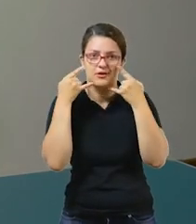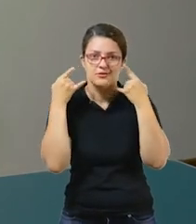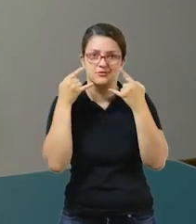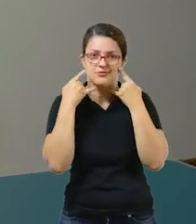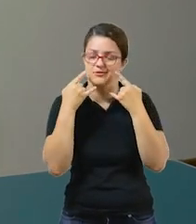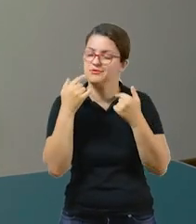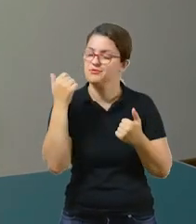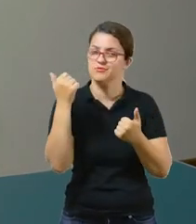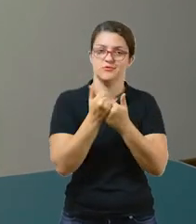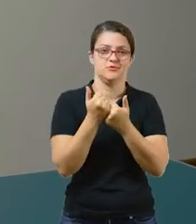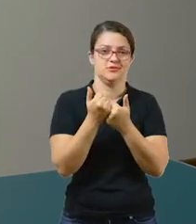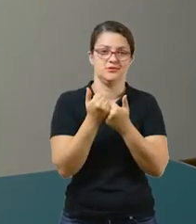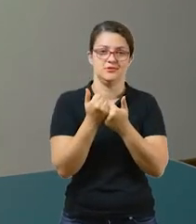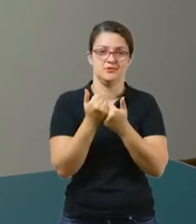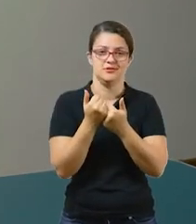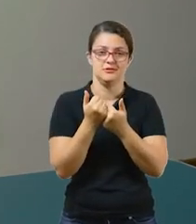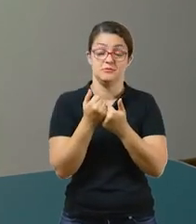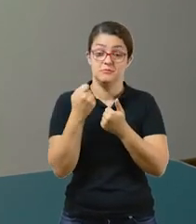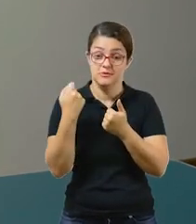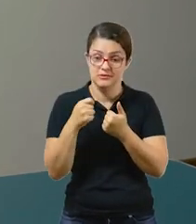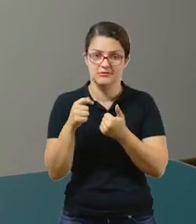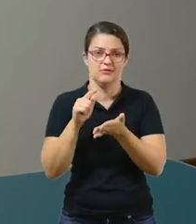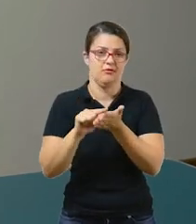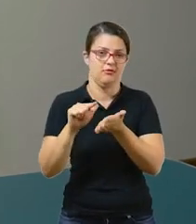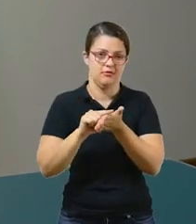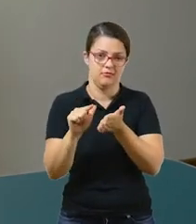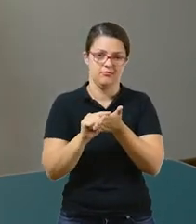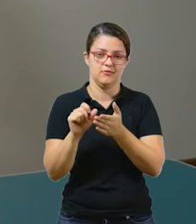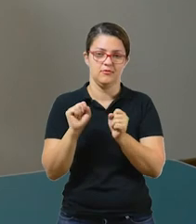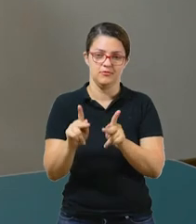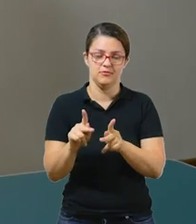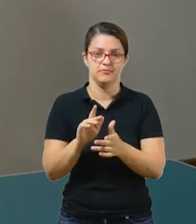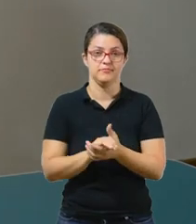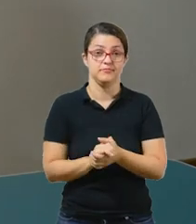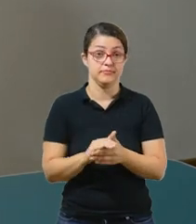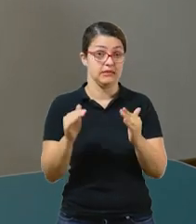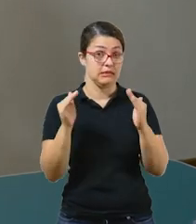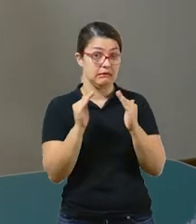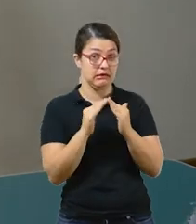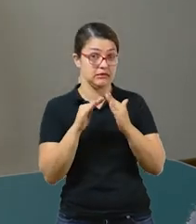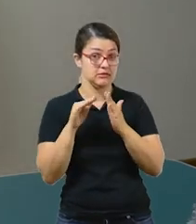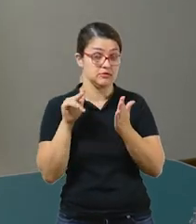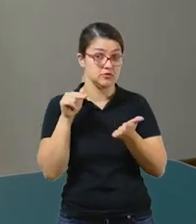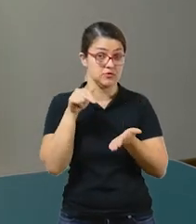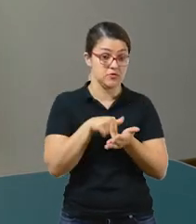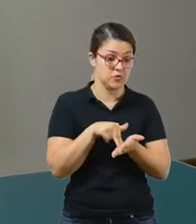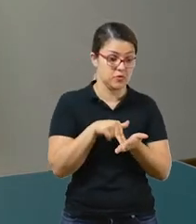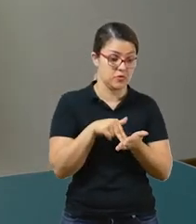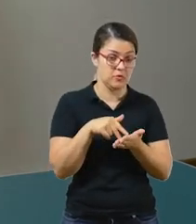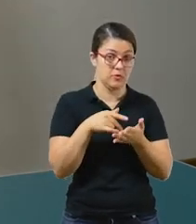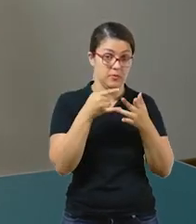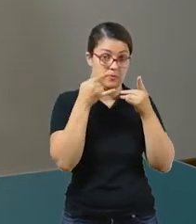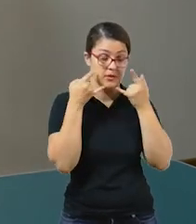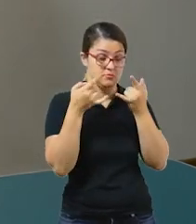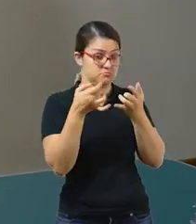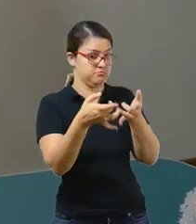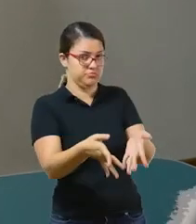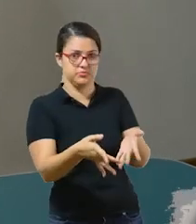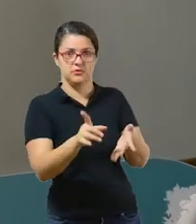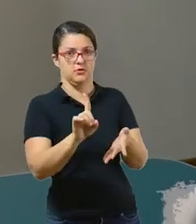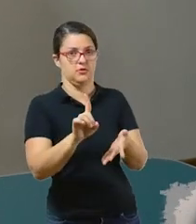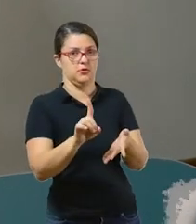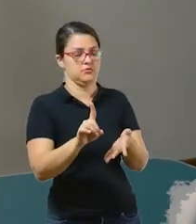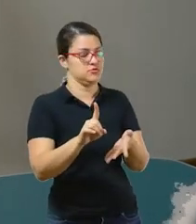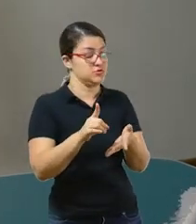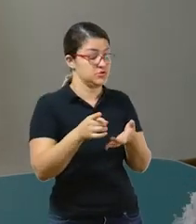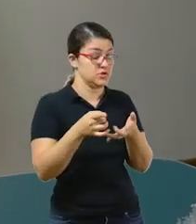levar mais de uma máscara que já esteja higienizada, ok? Ao chegar em casa, não deixe a máscara em qualquer lugar. Coloque-a